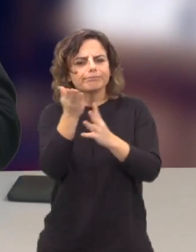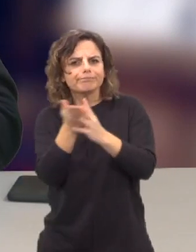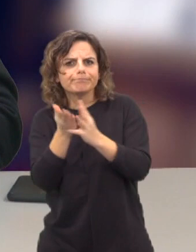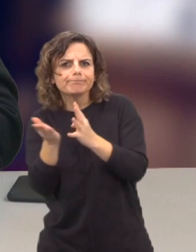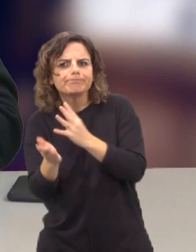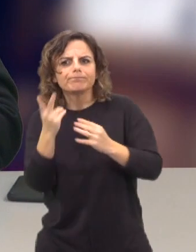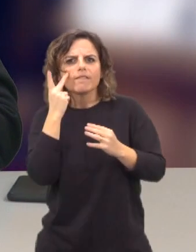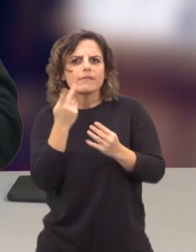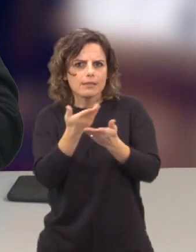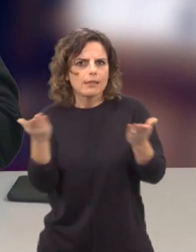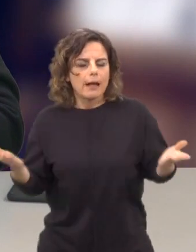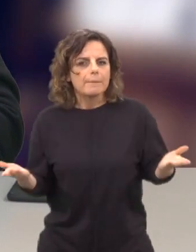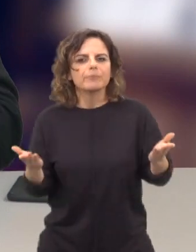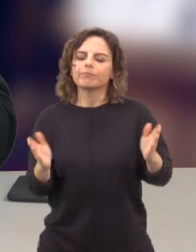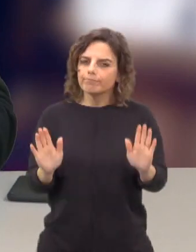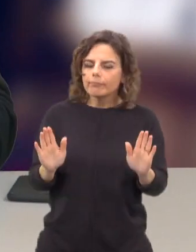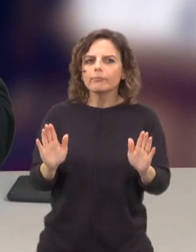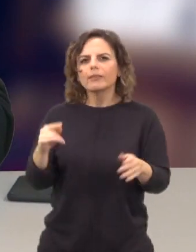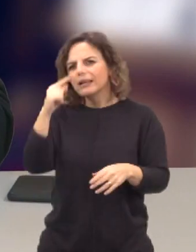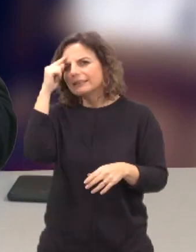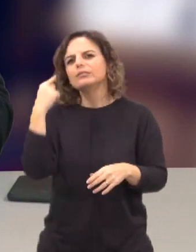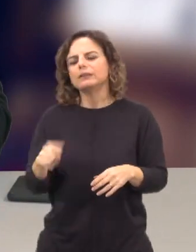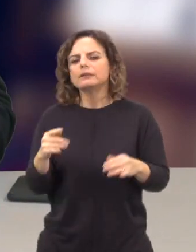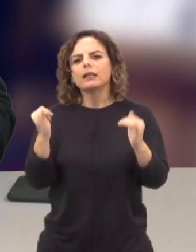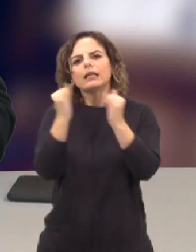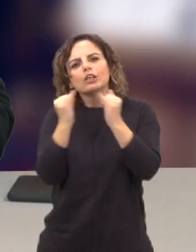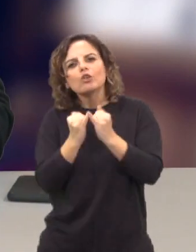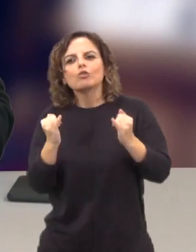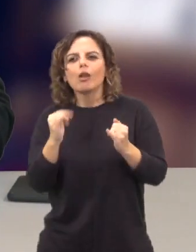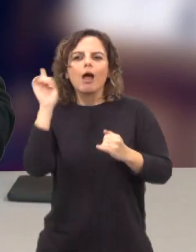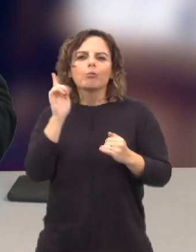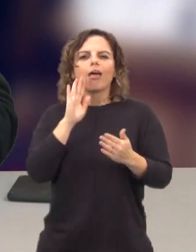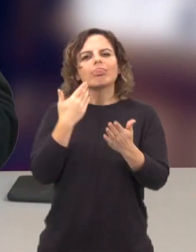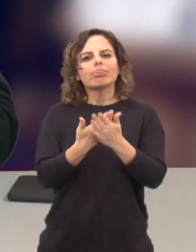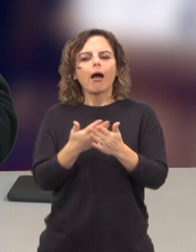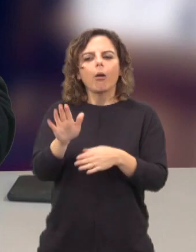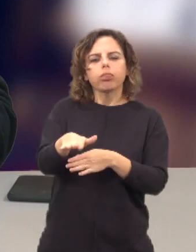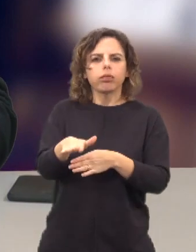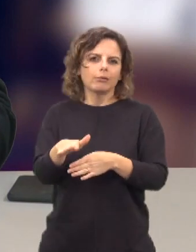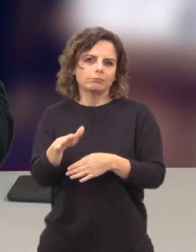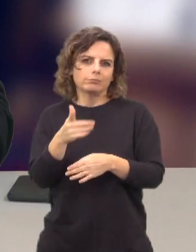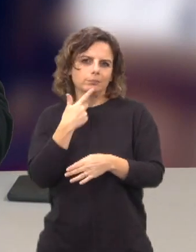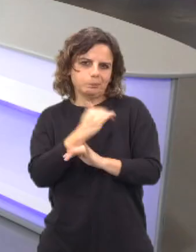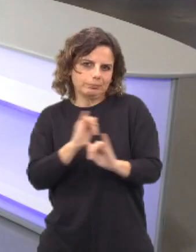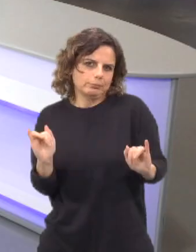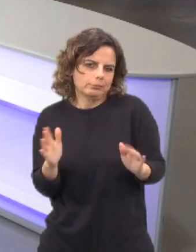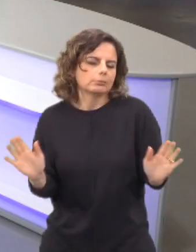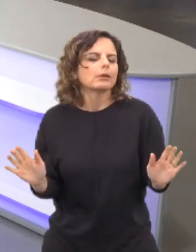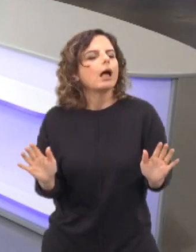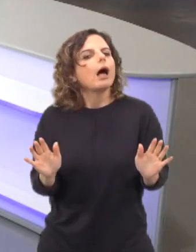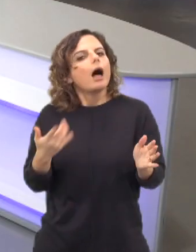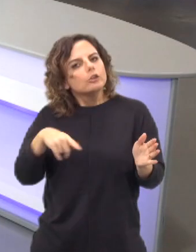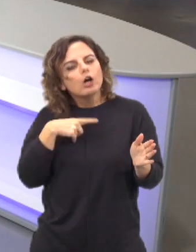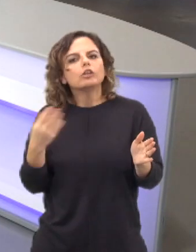dimensões da nossa vida. É difícil que o internacional não tenha relevo. Nós temos, aliás, procurado, mesmo